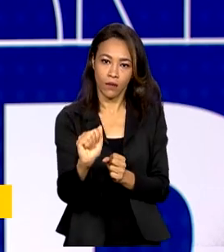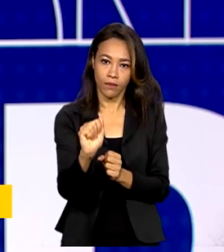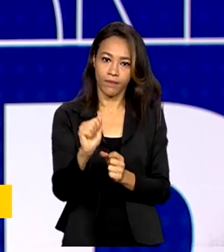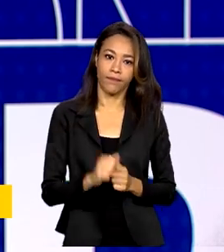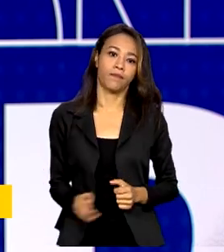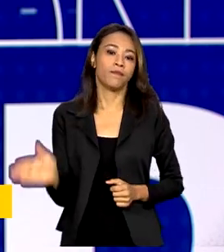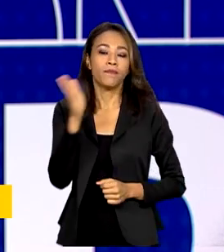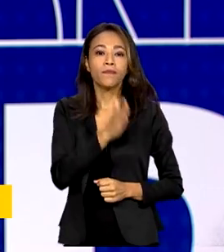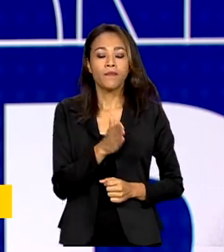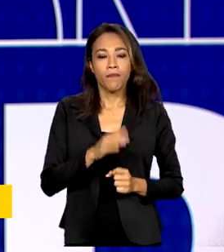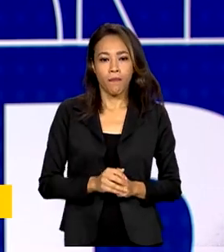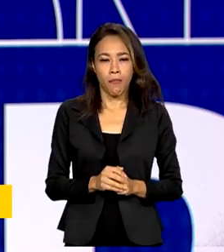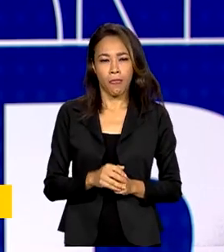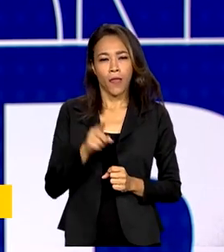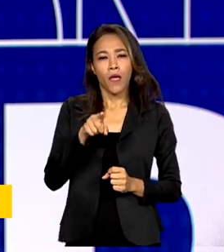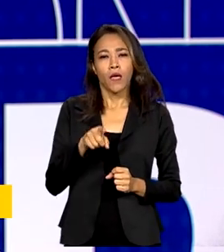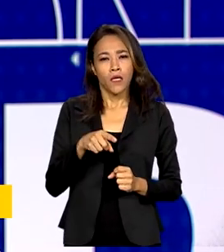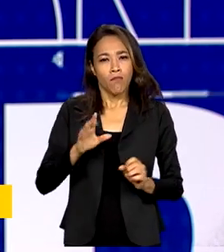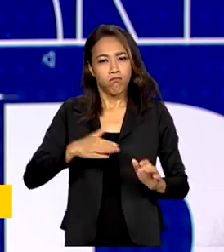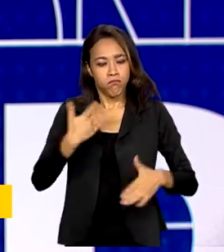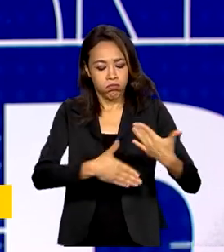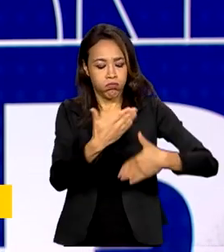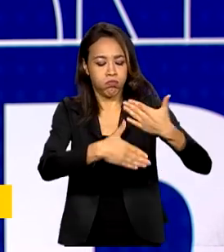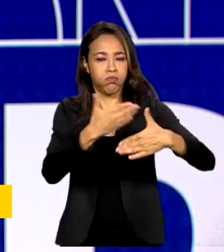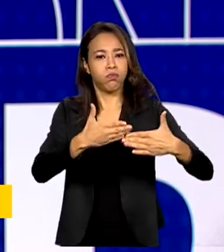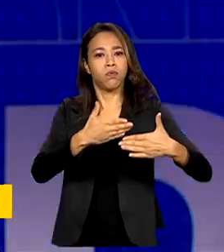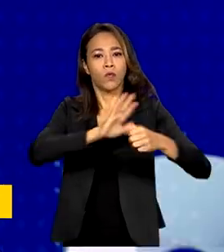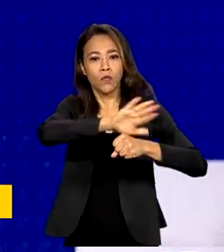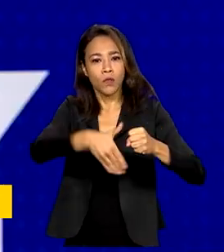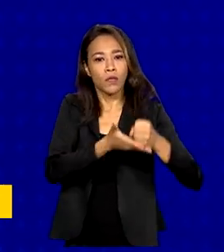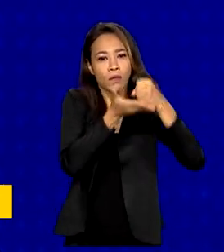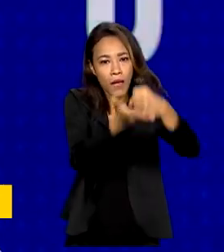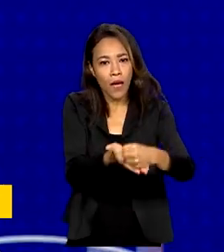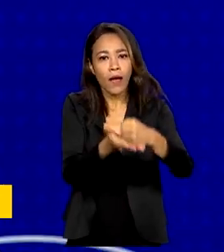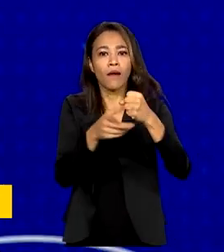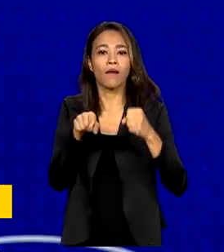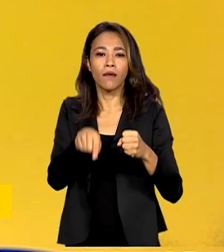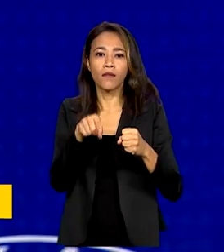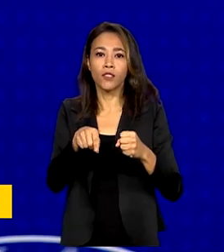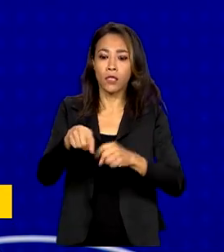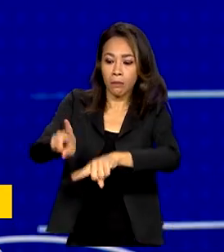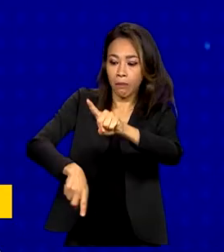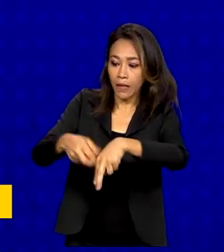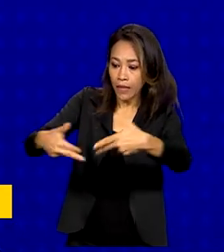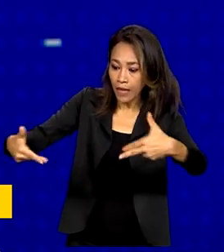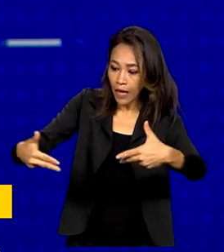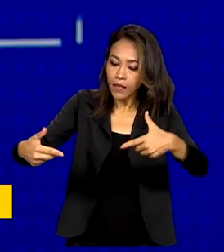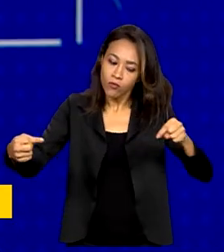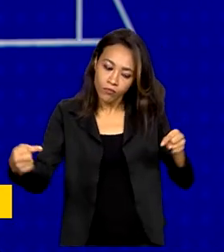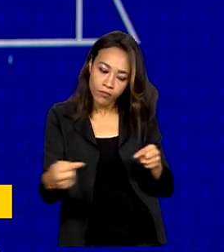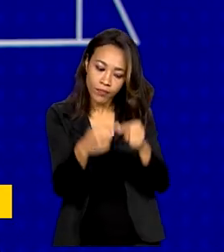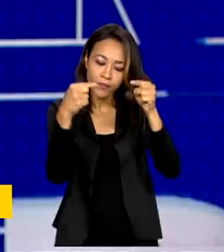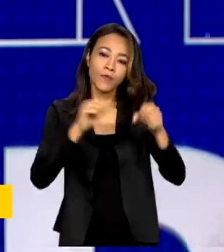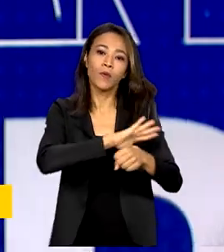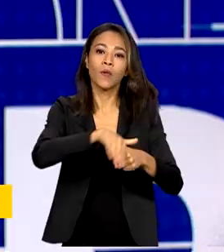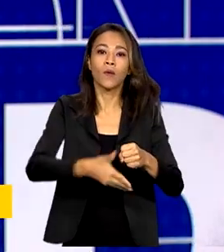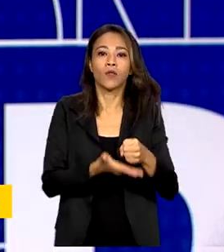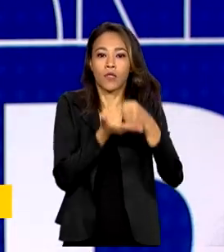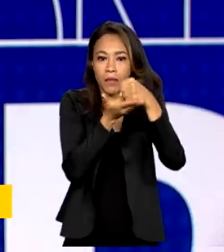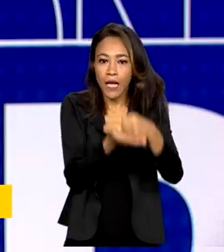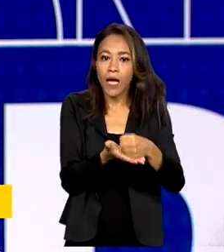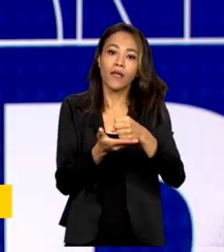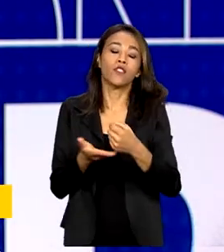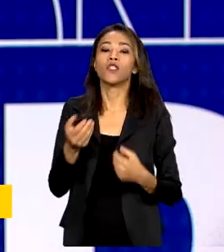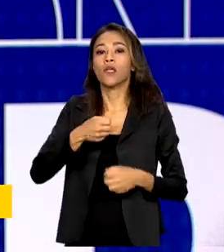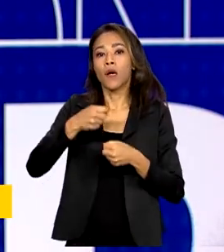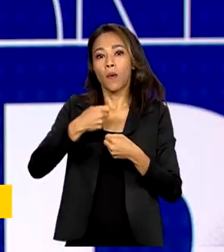Produzir com sustentabilidade, agregar valor ambiental aos produtos e serviços. Em entrevista à Voz do Brasil, o